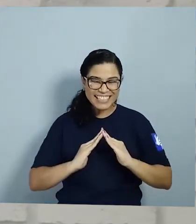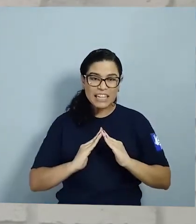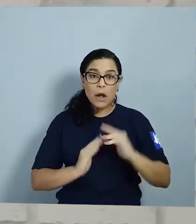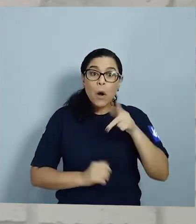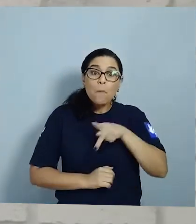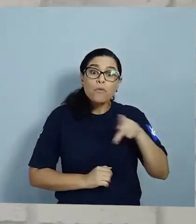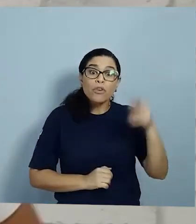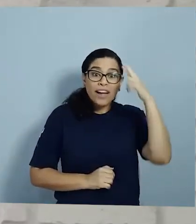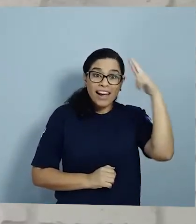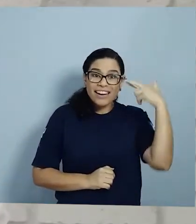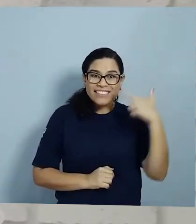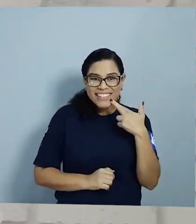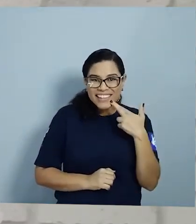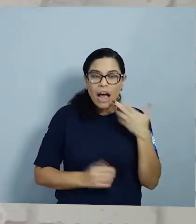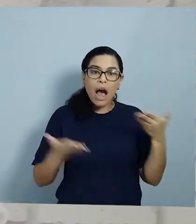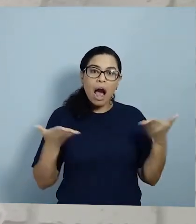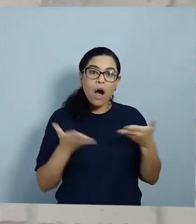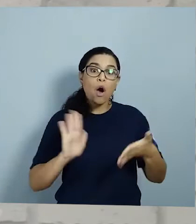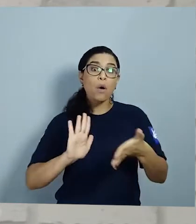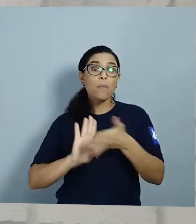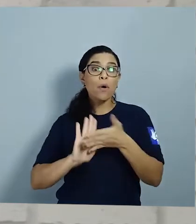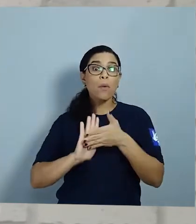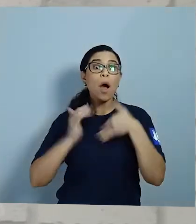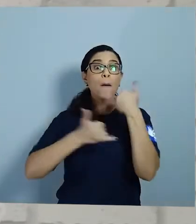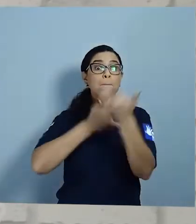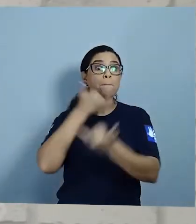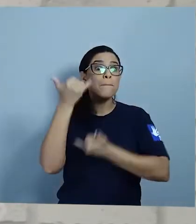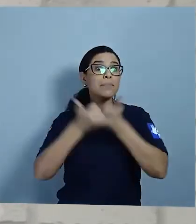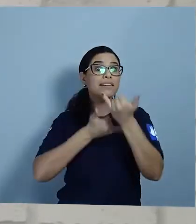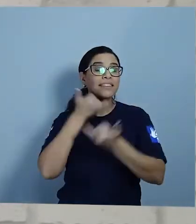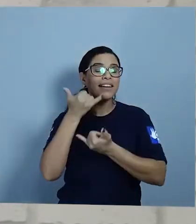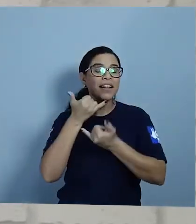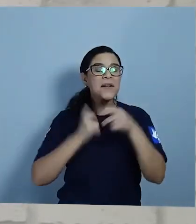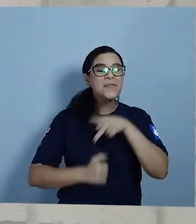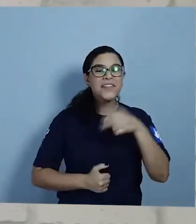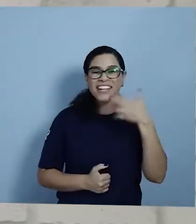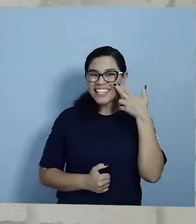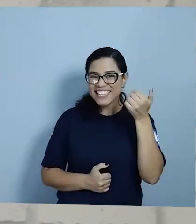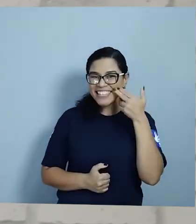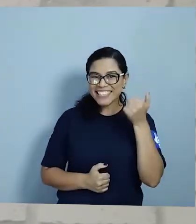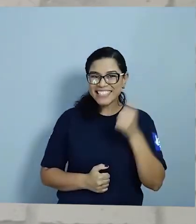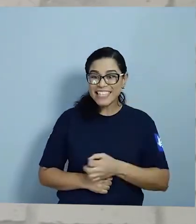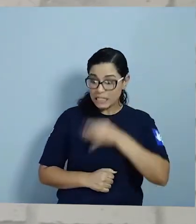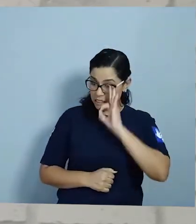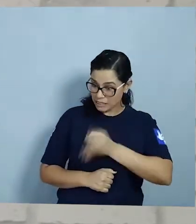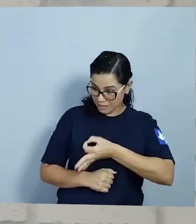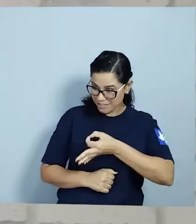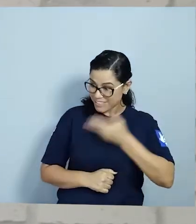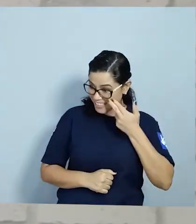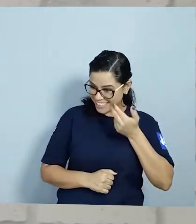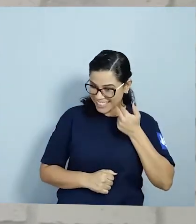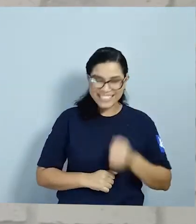professor Rafael Agora eu vou propor uma brincadeira com a professora Emily É